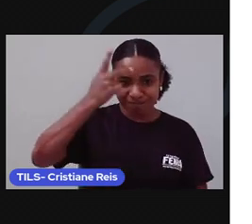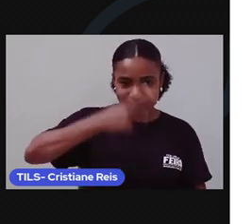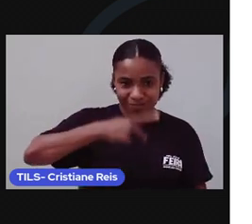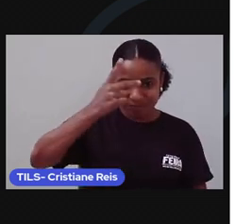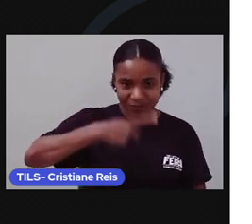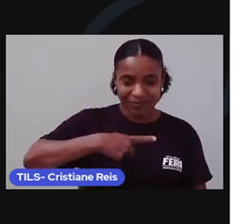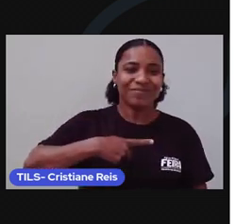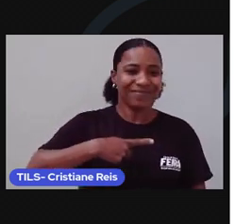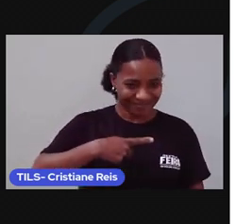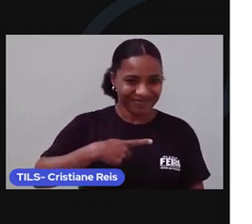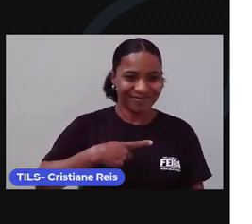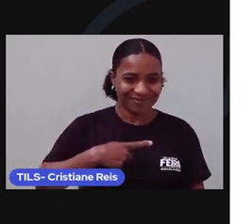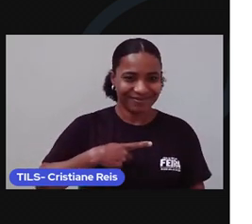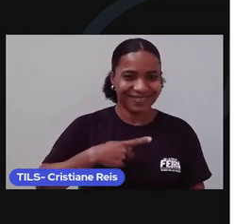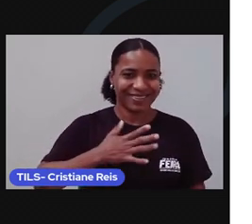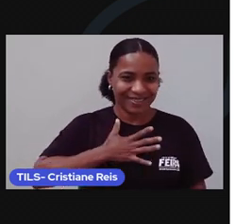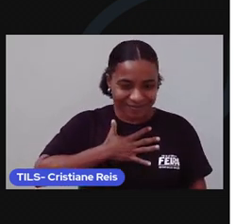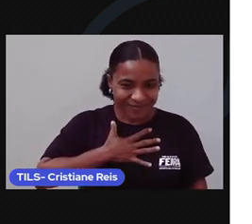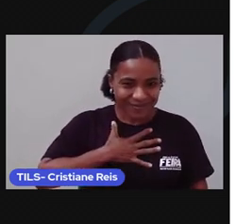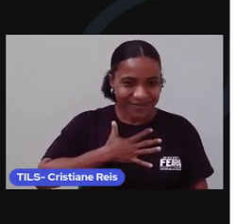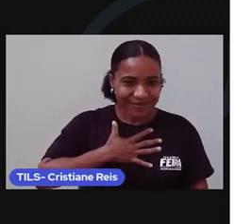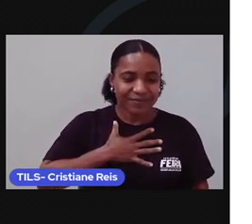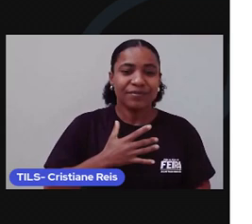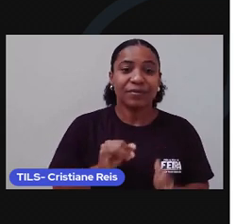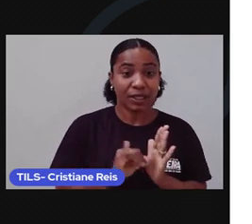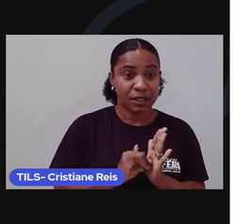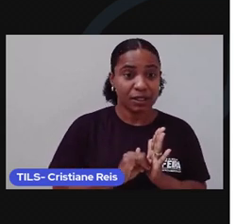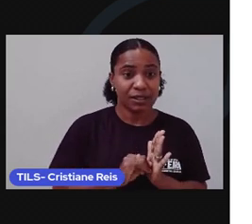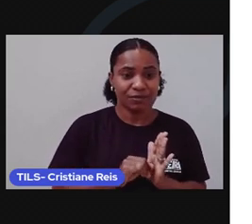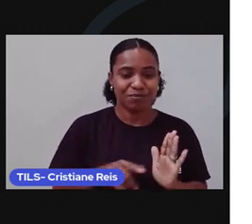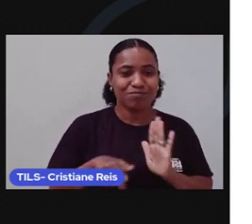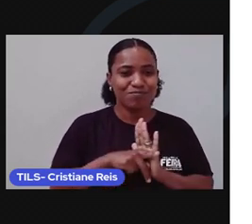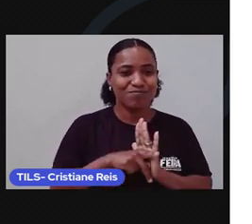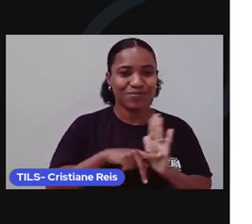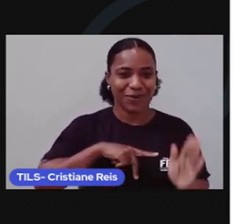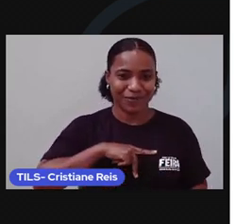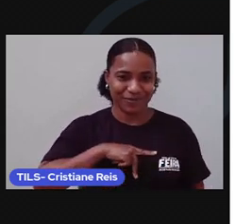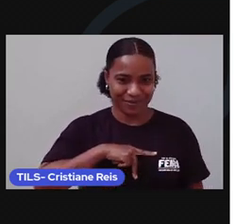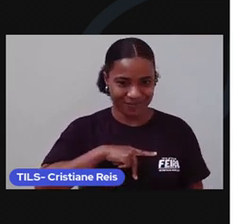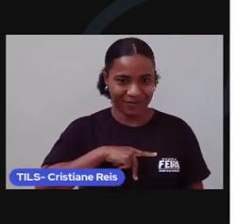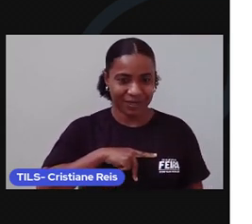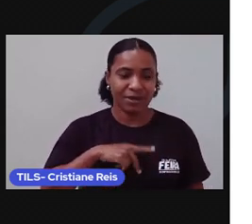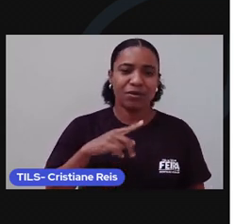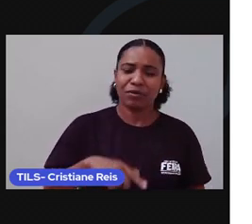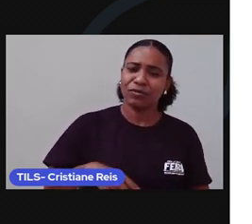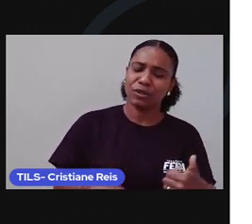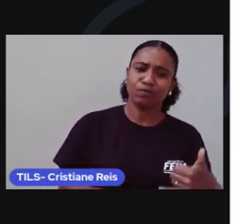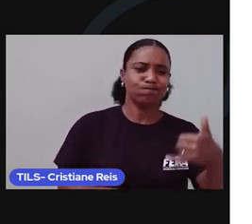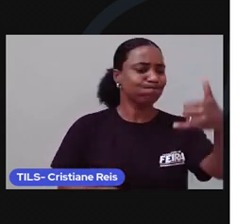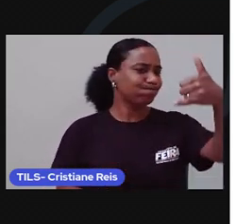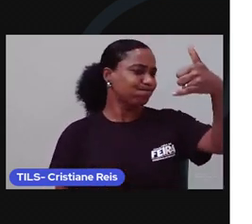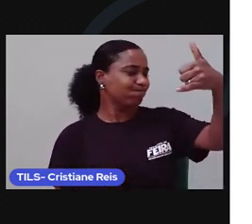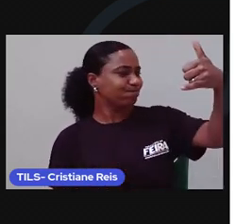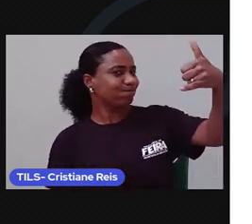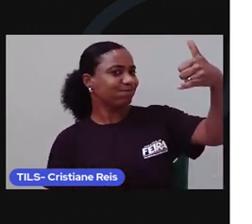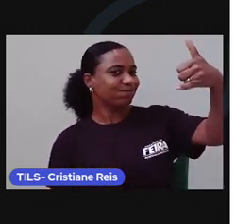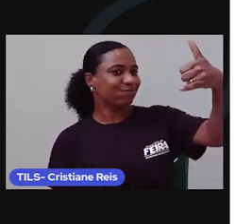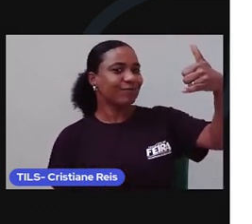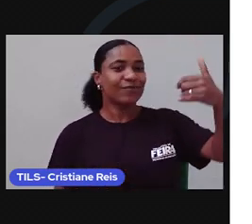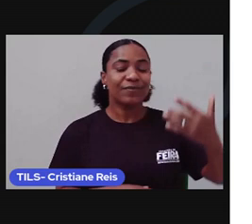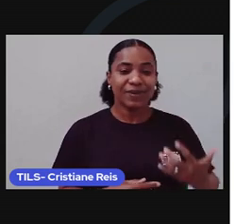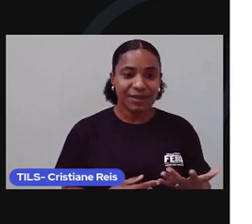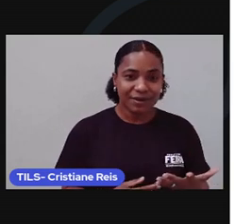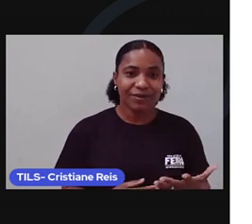pessoa. Sendo assim, quando você utiliza seu smartphone para tirar uma selfie, que é a junção da palavra self